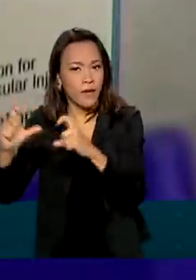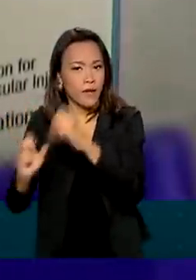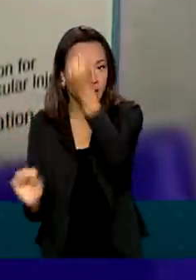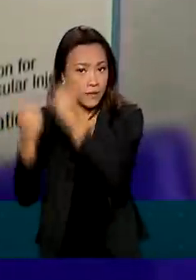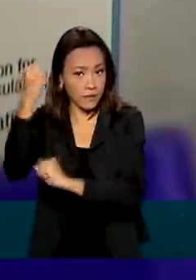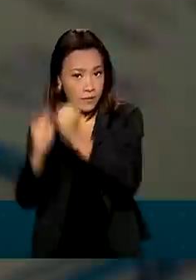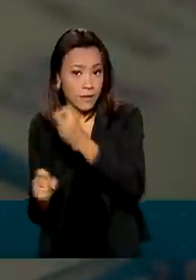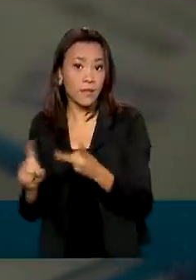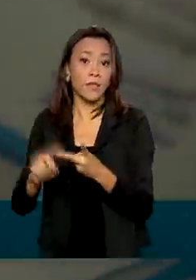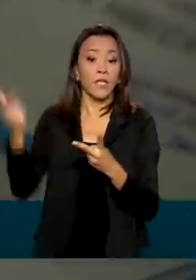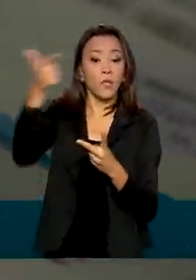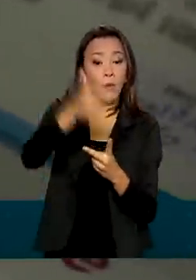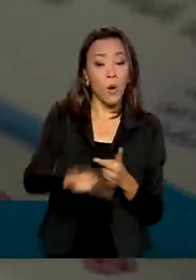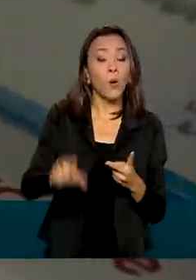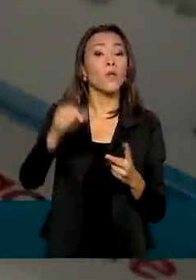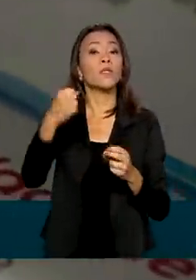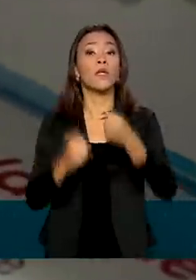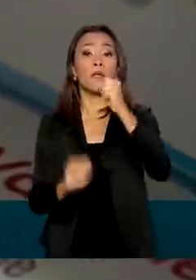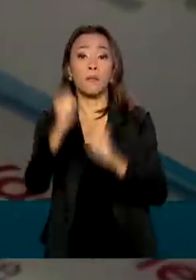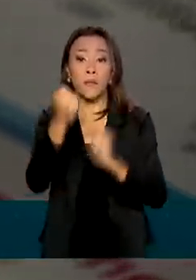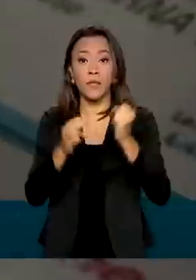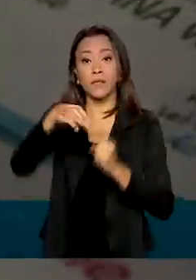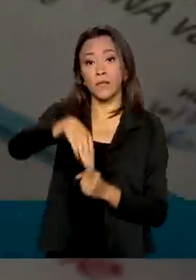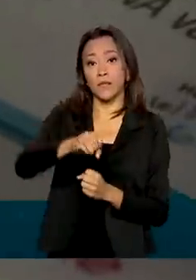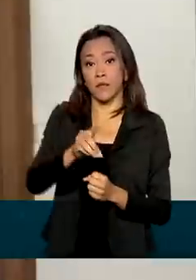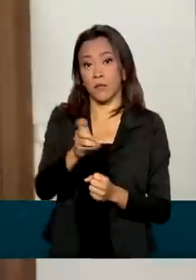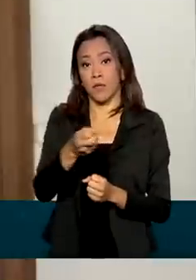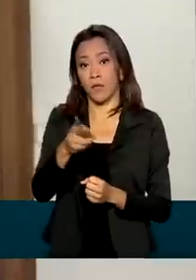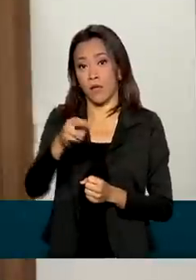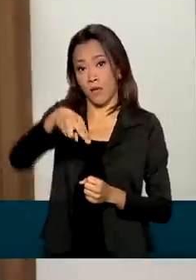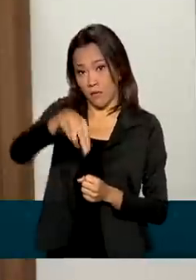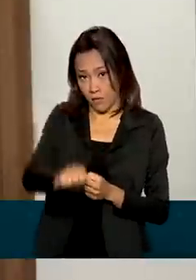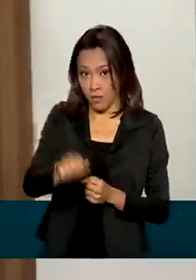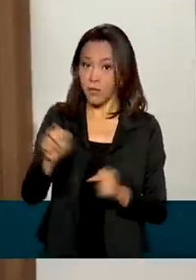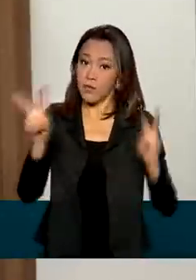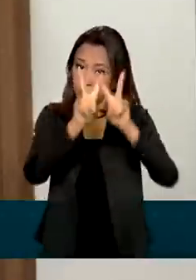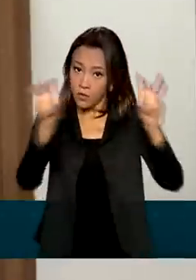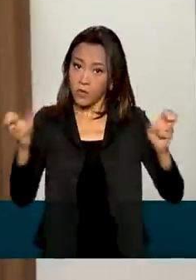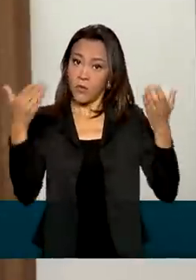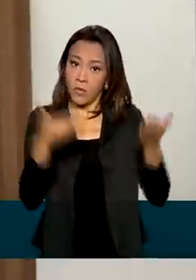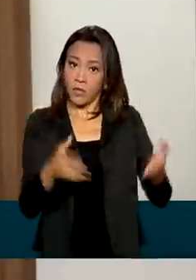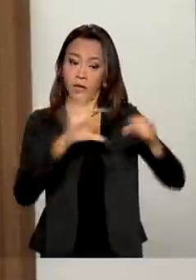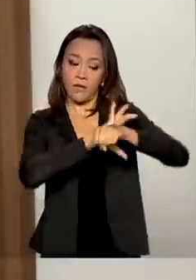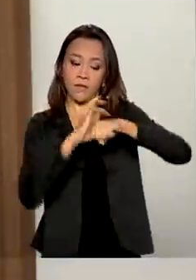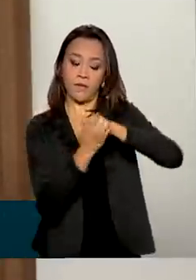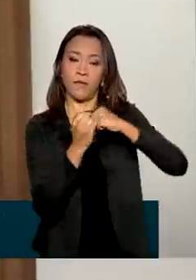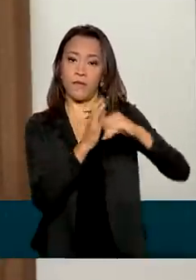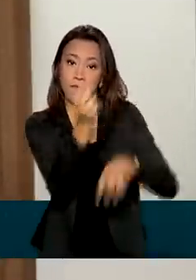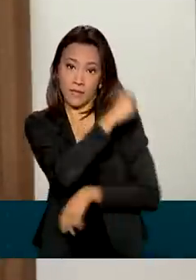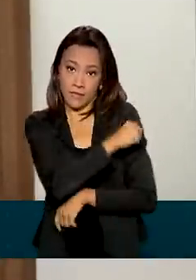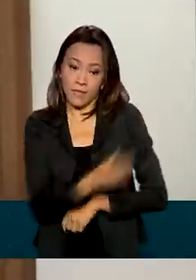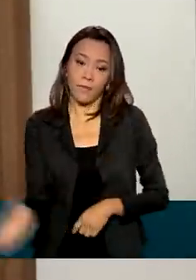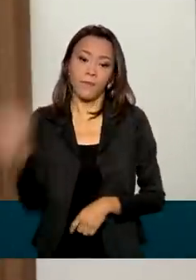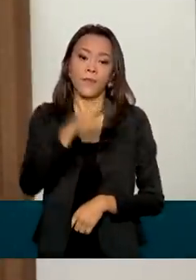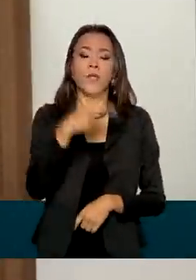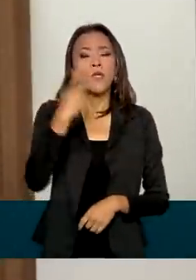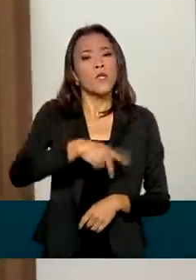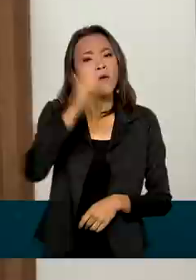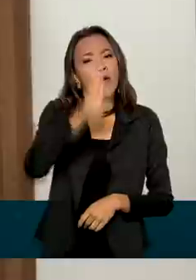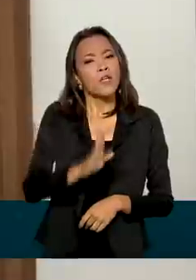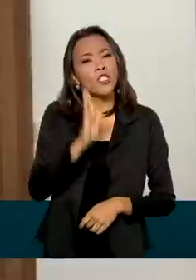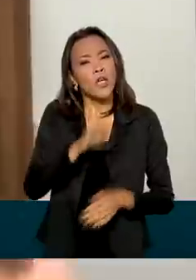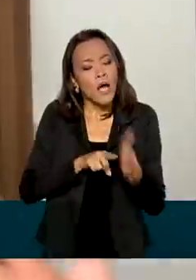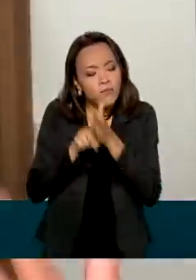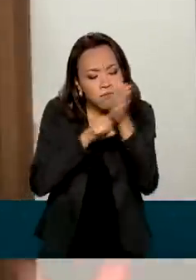Moderna mais doses de imunizantes para esse cenário. A Anvisa já autorizou o estudo clínico no Brasil para testar uma